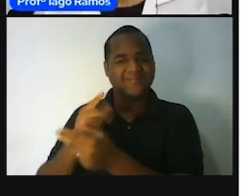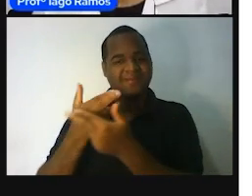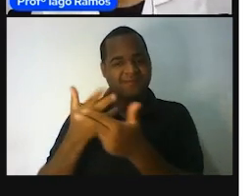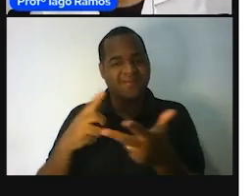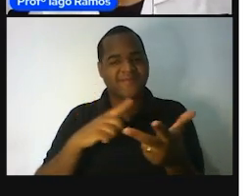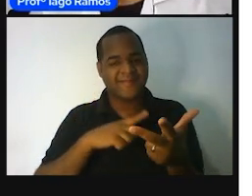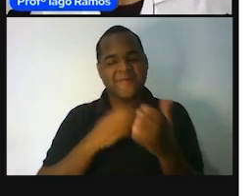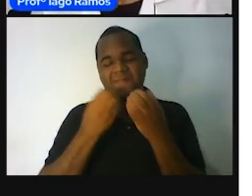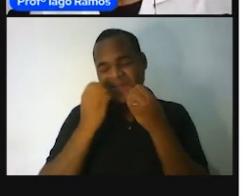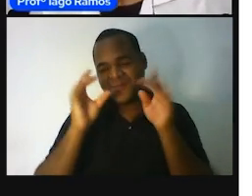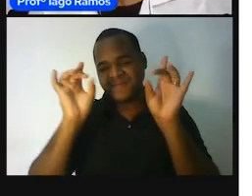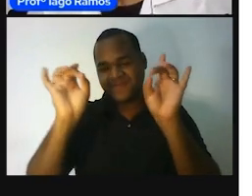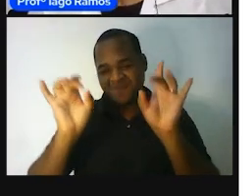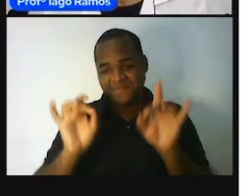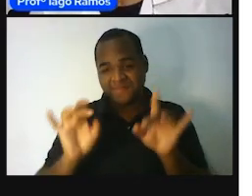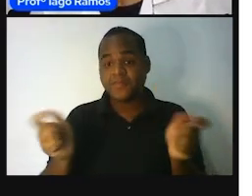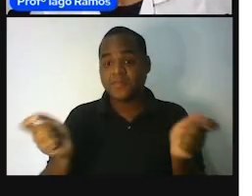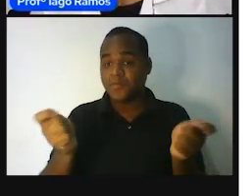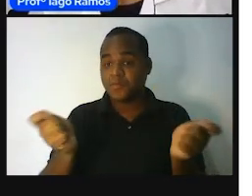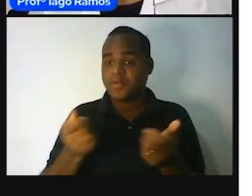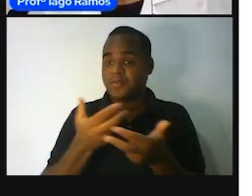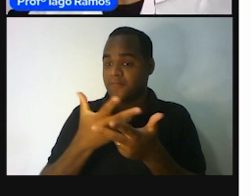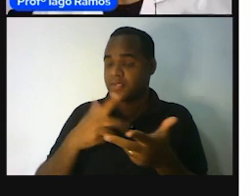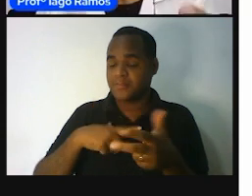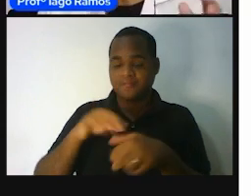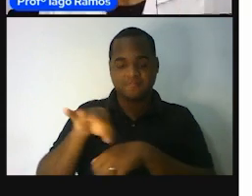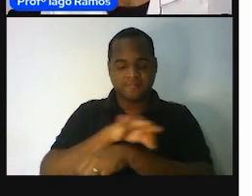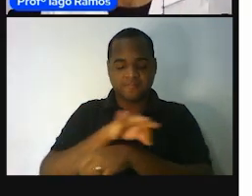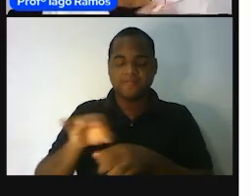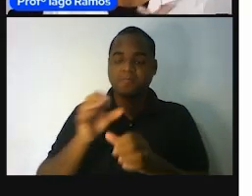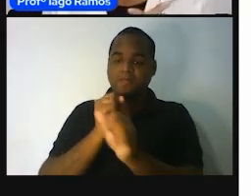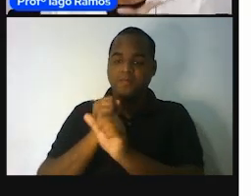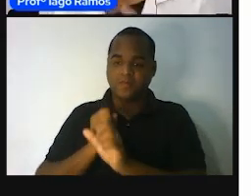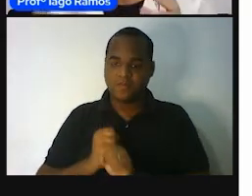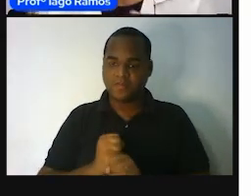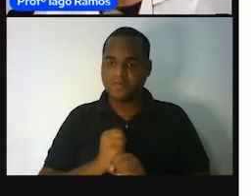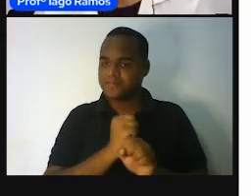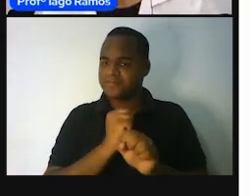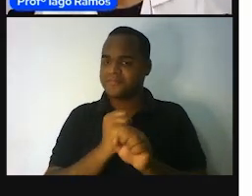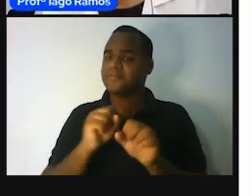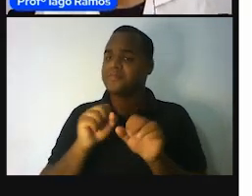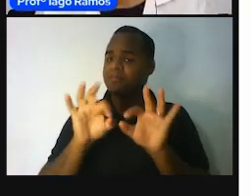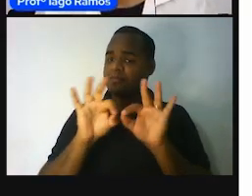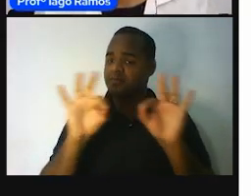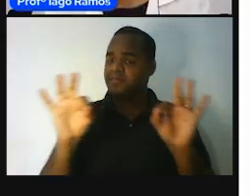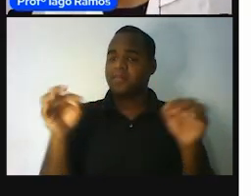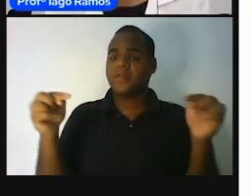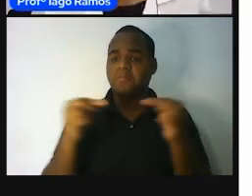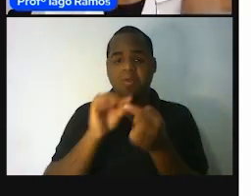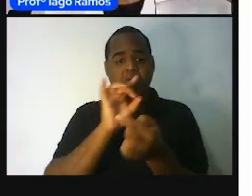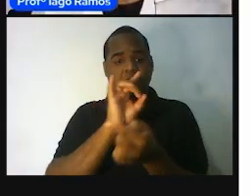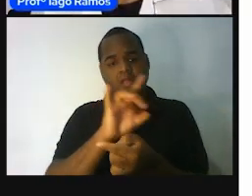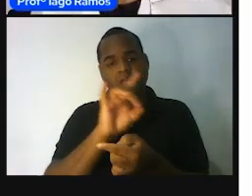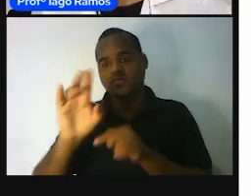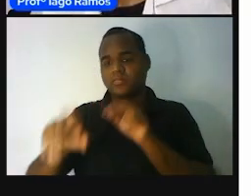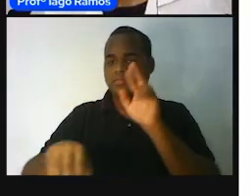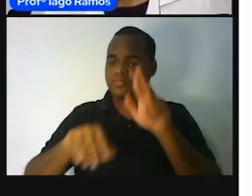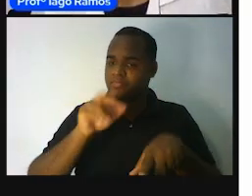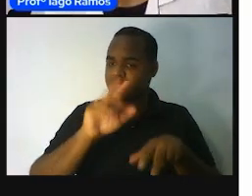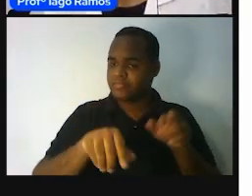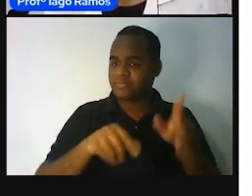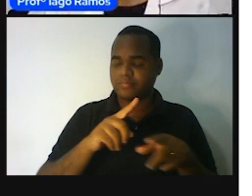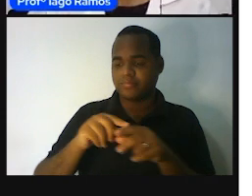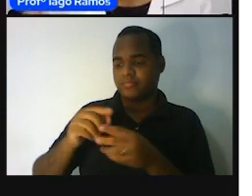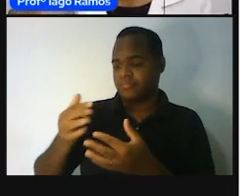bacana, para medir as coisas. E cada um, para não fazer determinada medida. Um, para medir